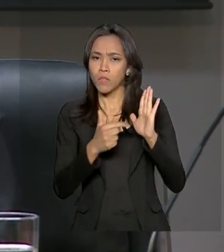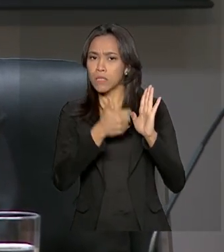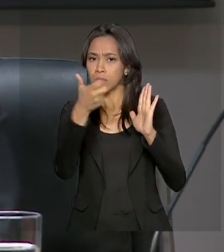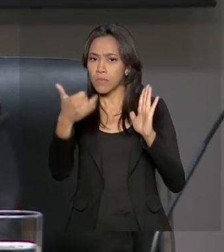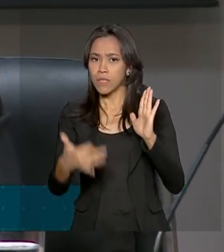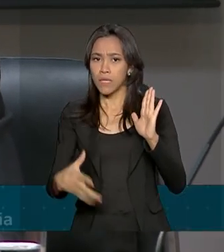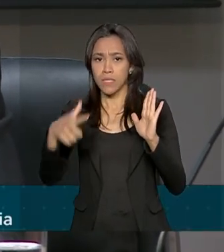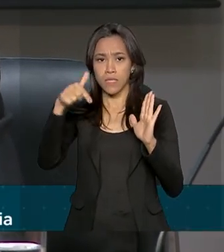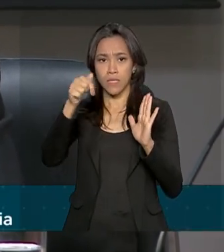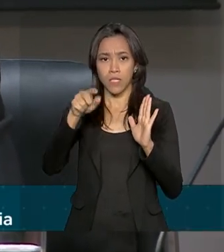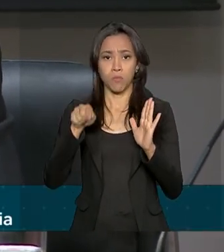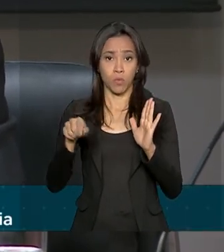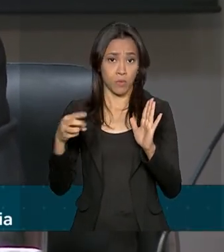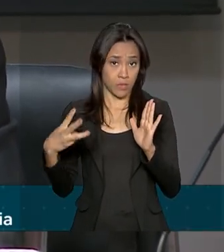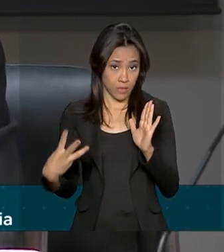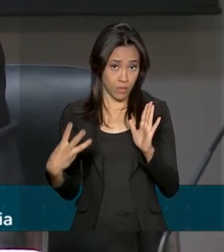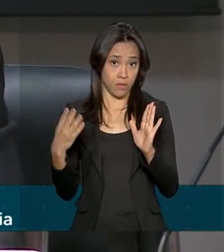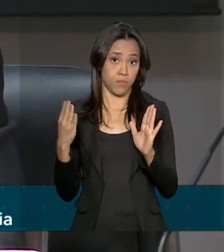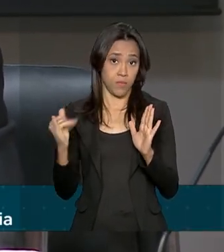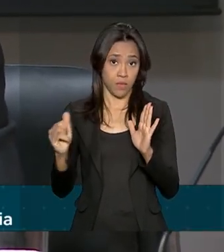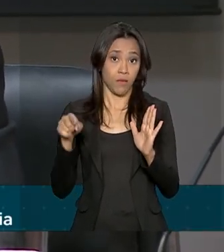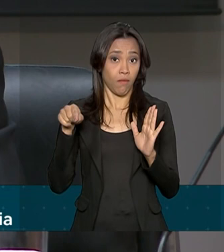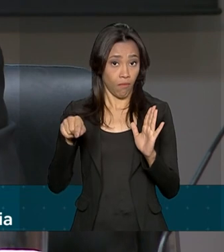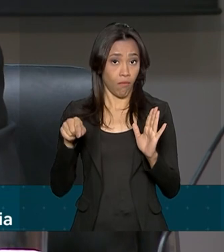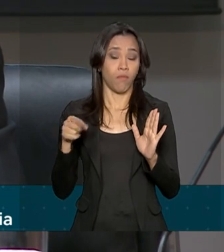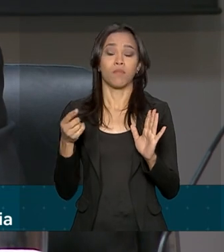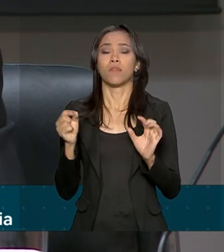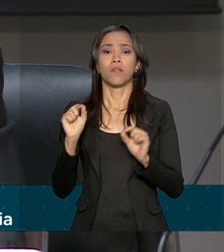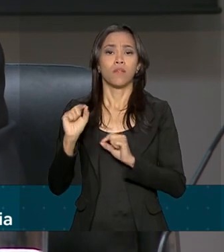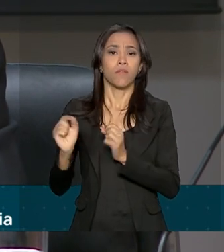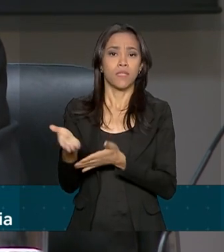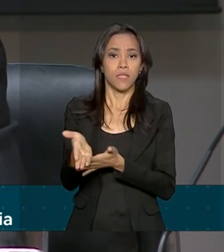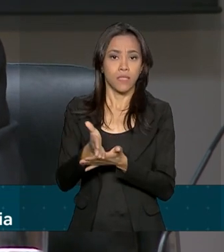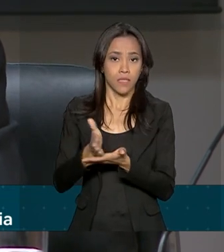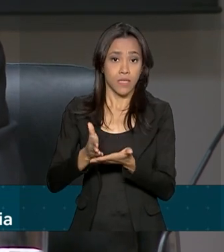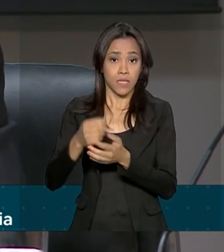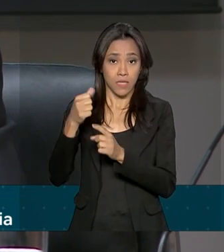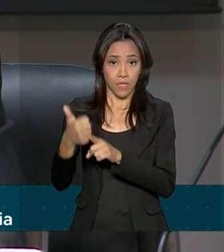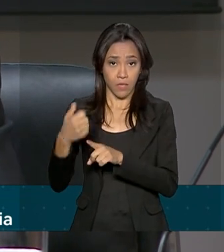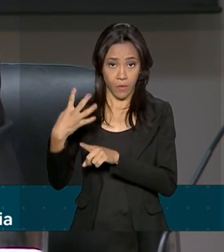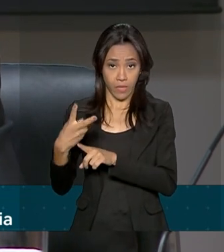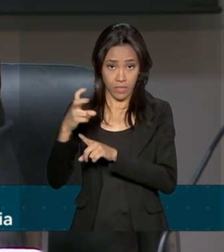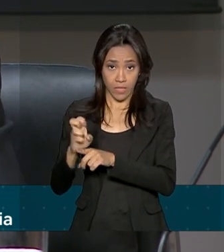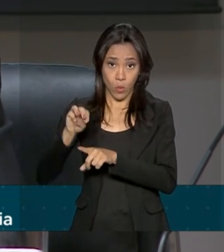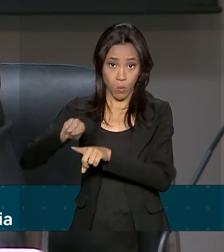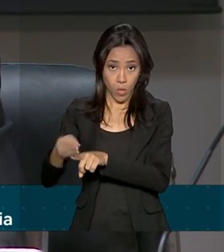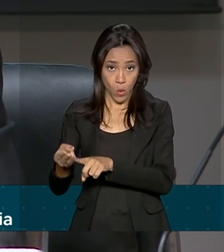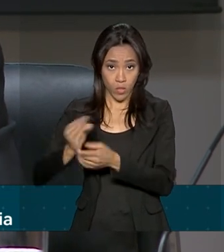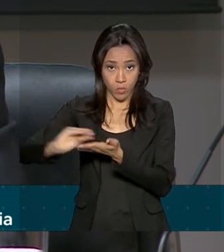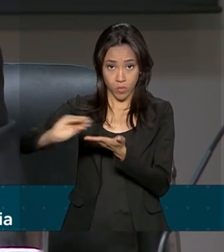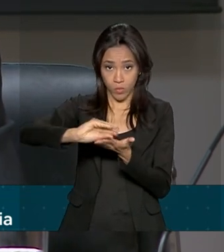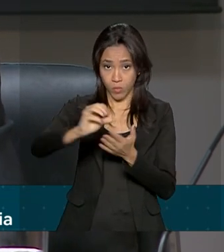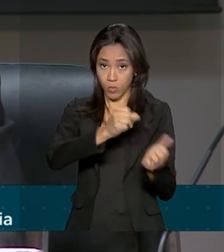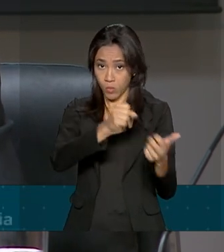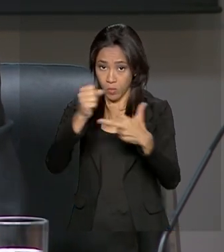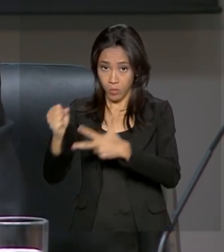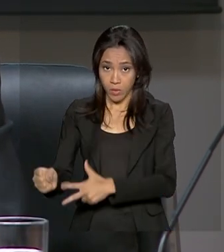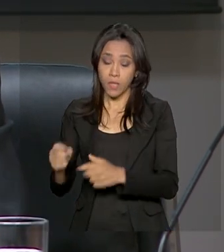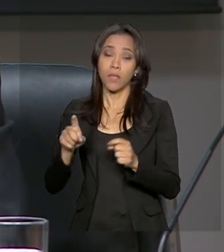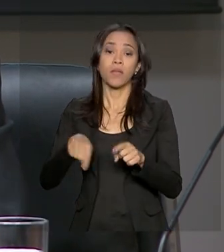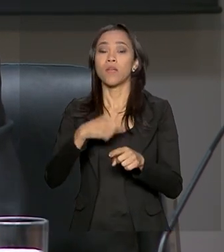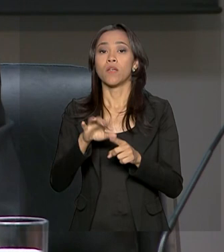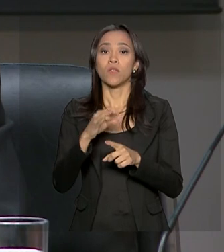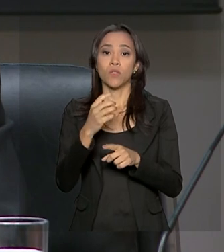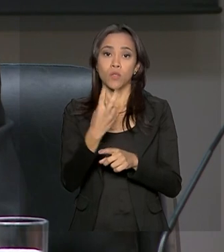7,3, decomposto, dessa forma como eu disse, 145 milhões para os demais poderes, 2,1